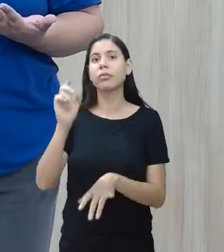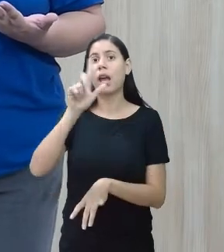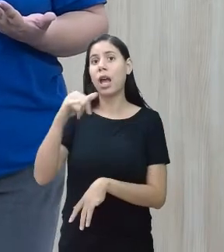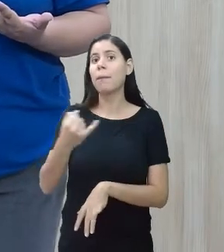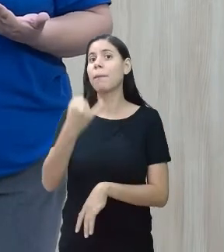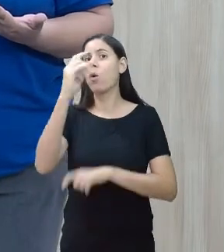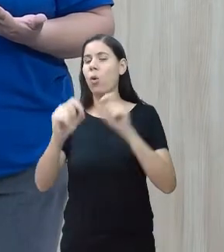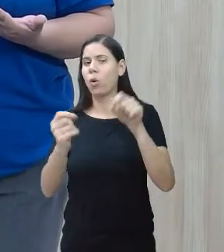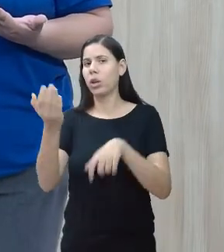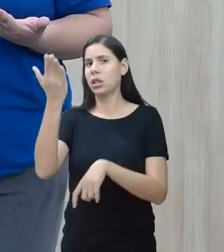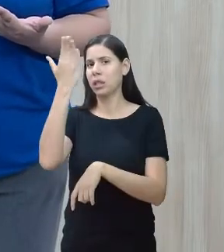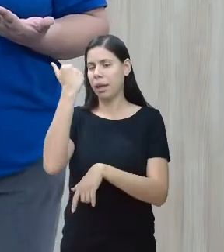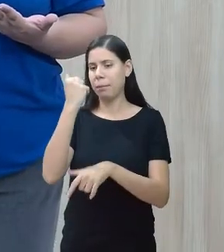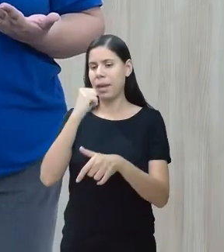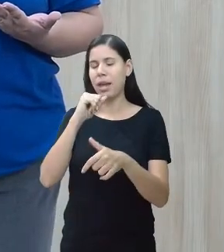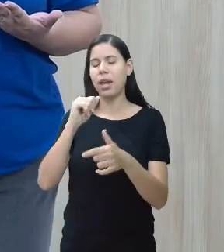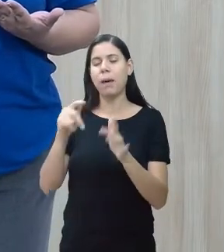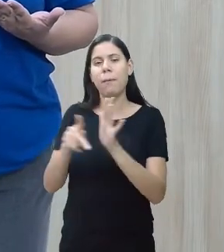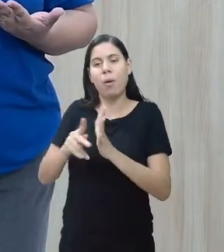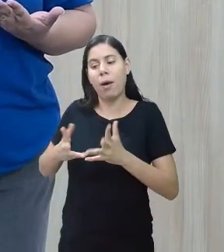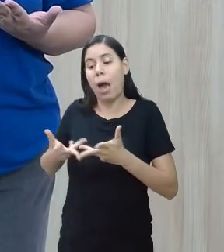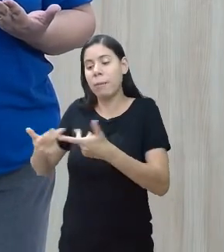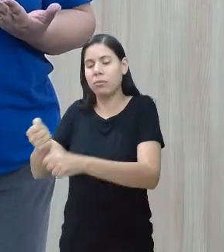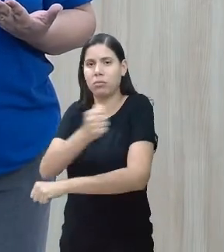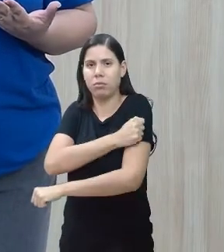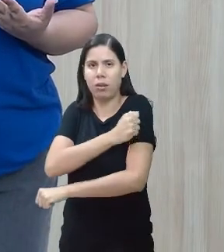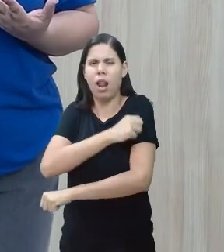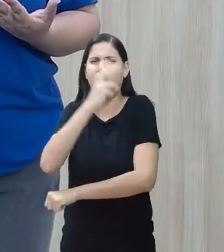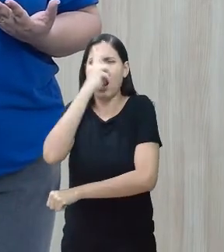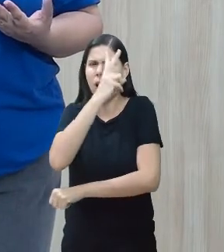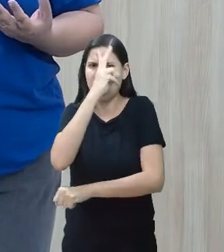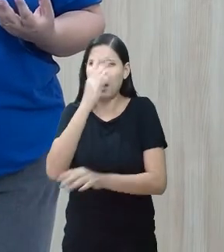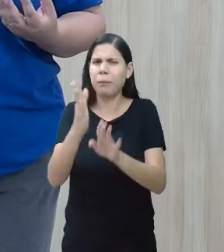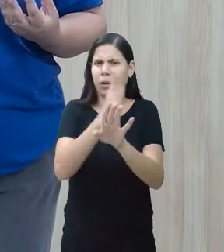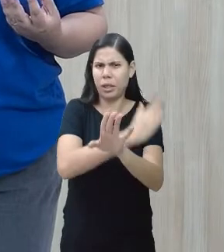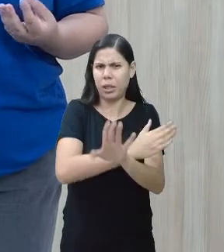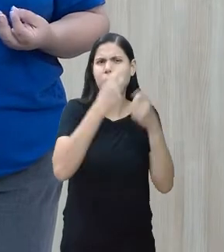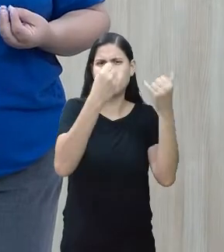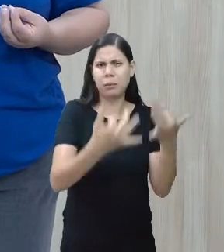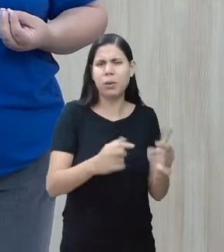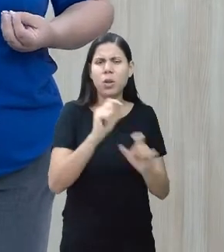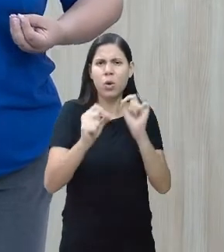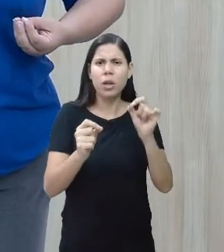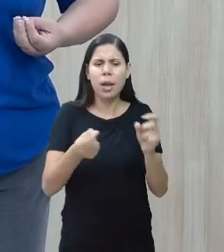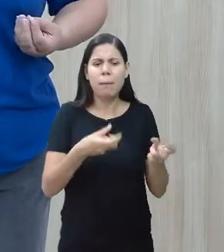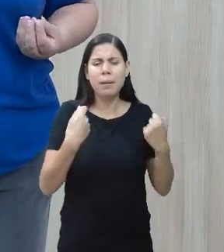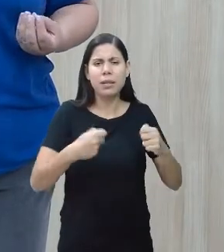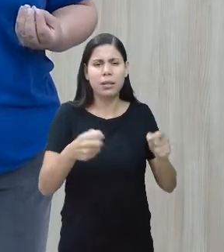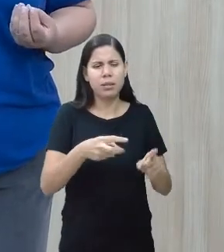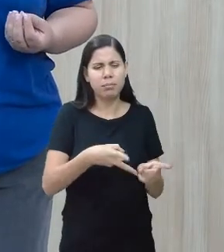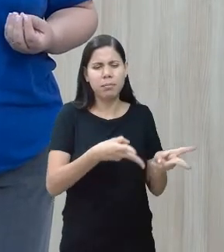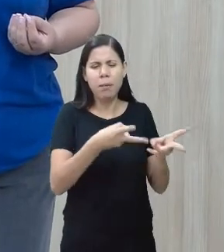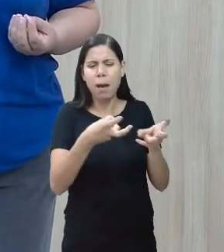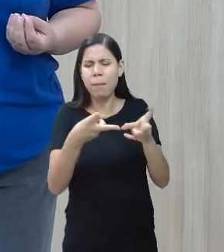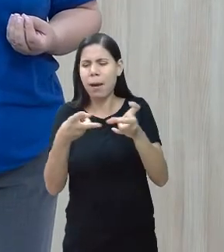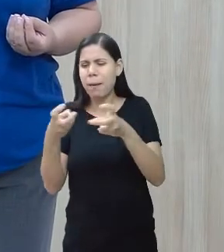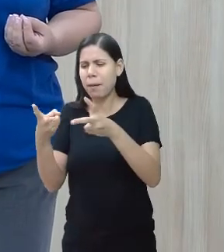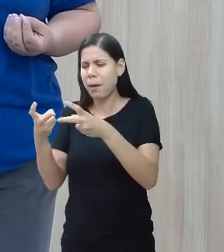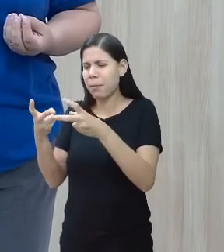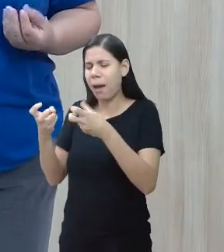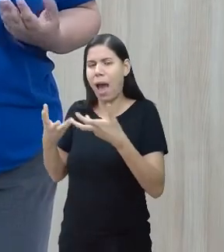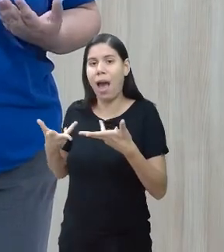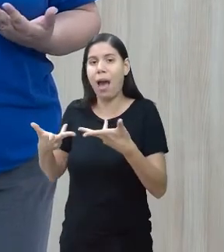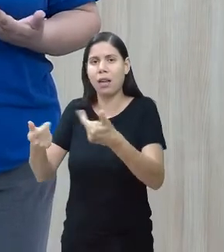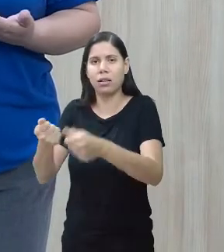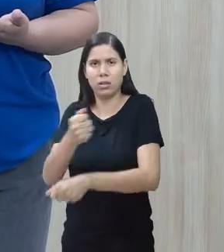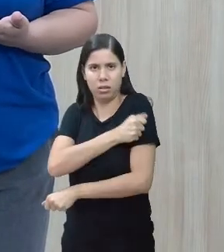em nosso outro momento, nós falamos sobre perceber quais são as habilidades desse estudante.